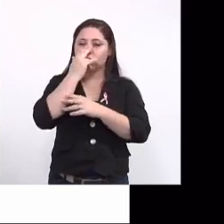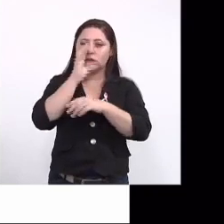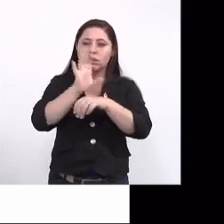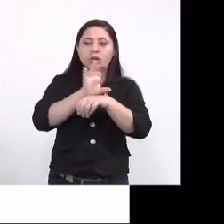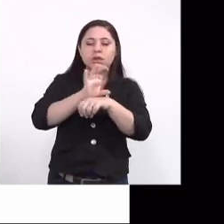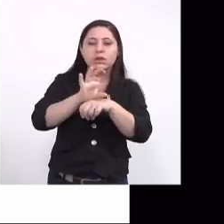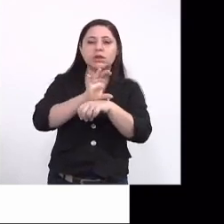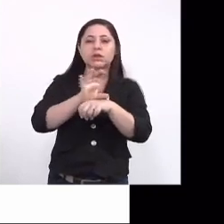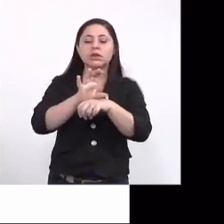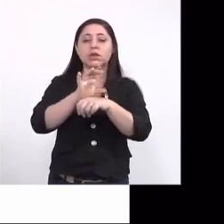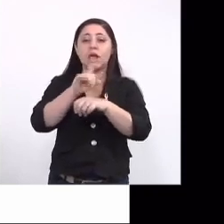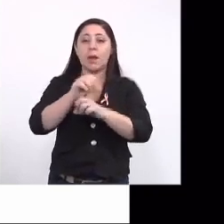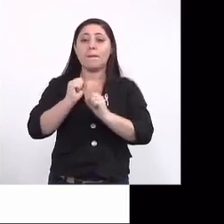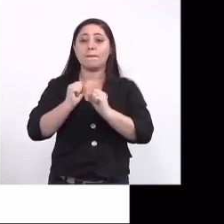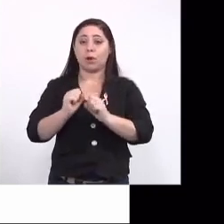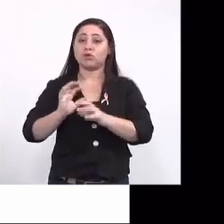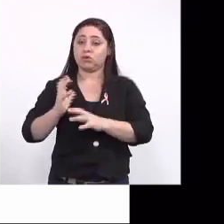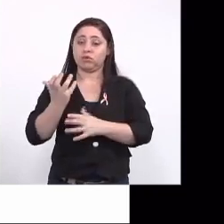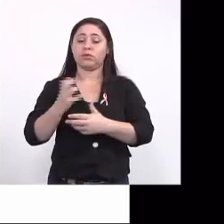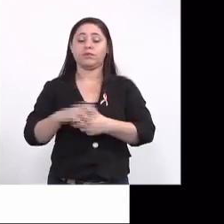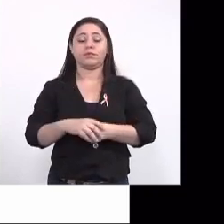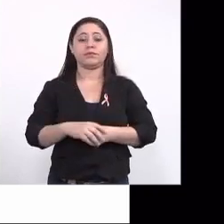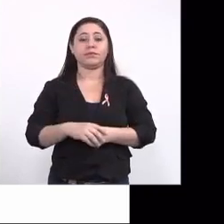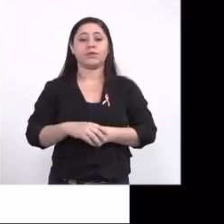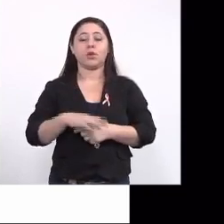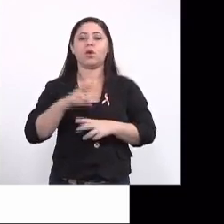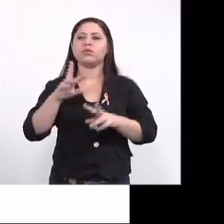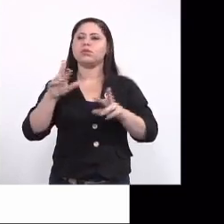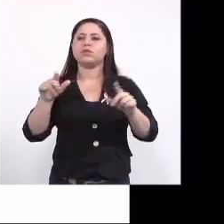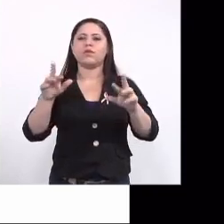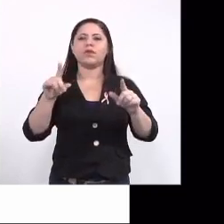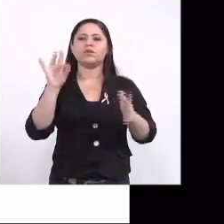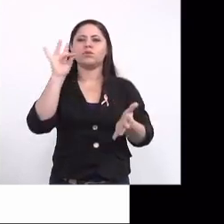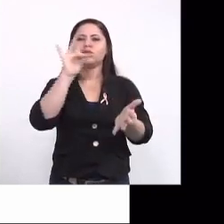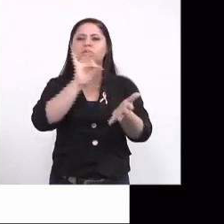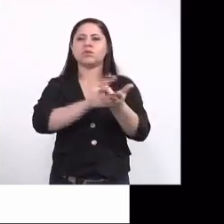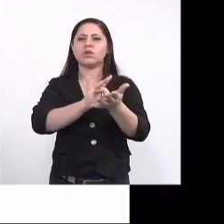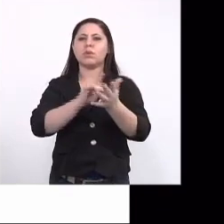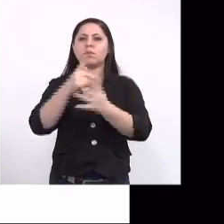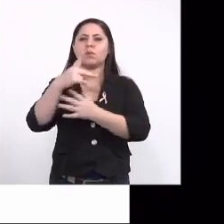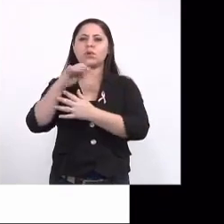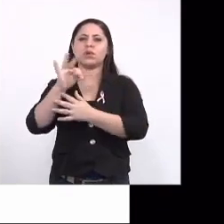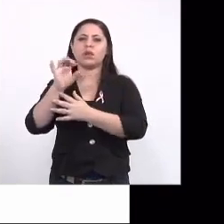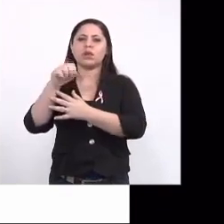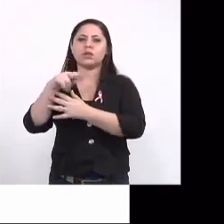são os casos potenciais. Daqui a pouco eu explico qual é a diferença do confirmado para o potencial.